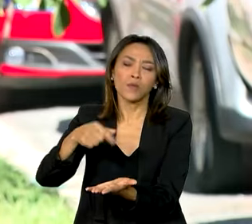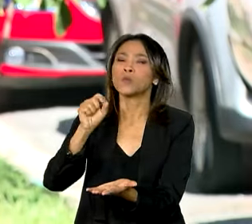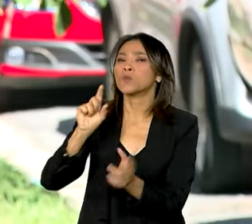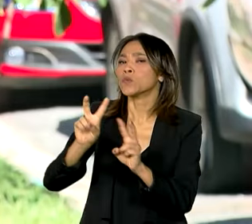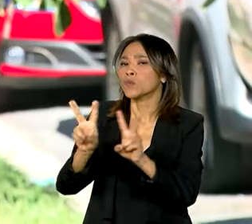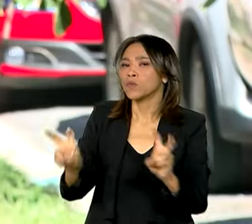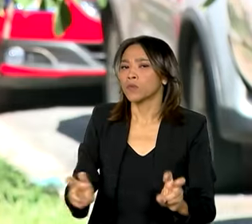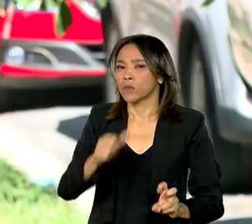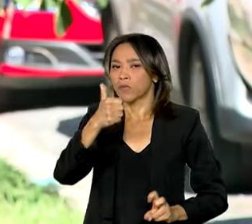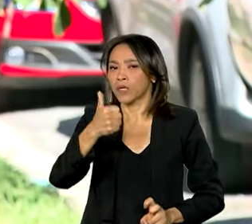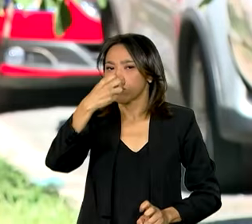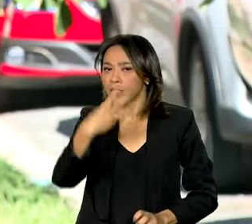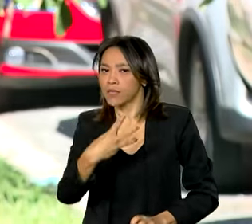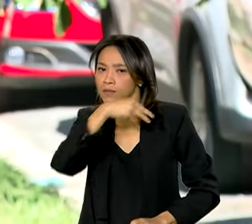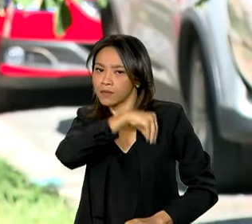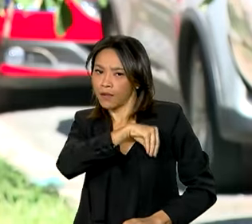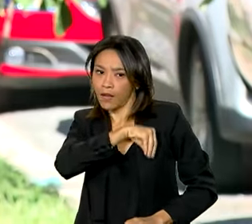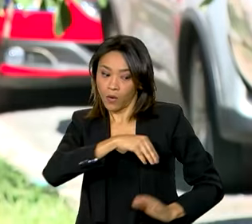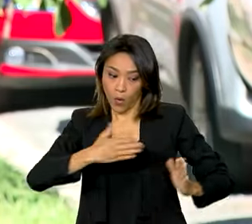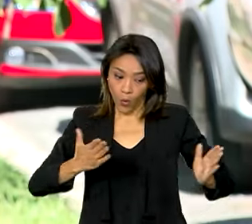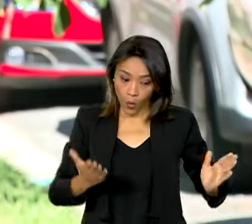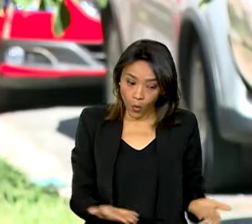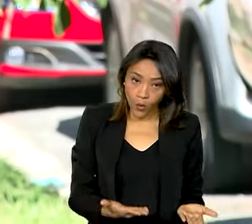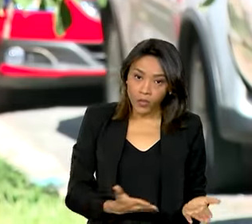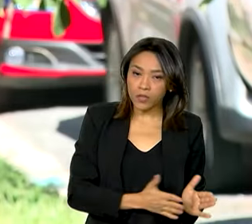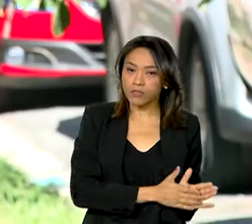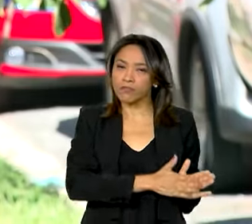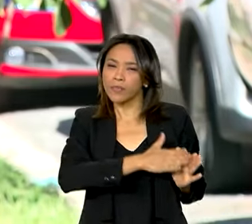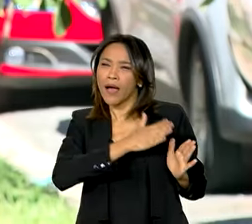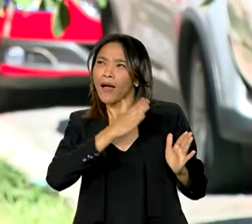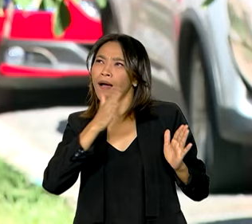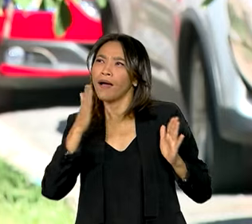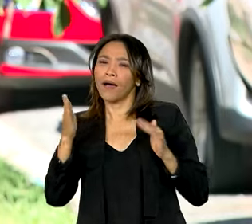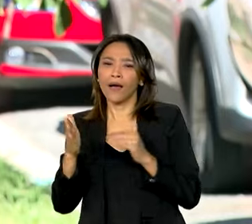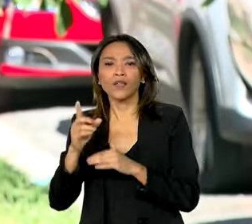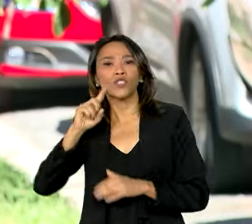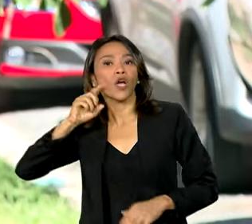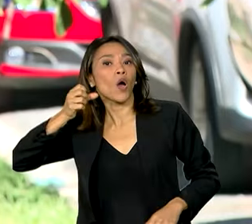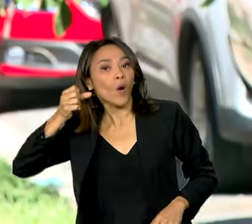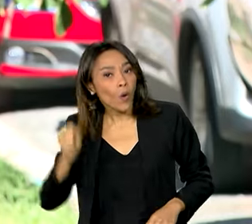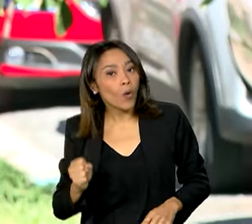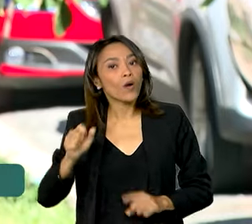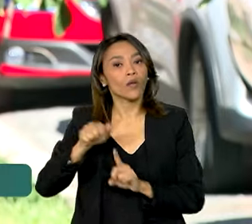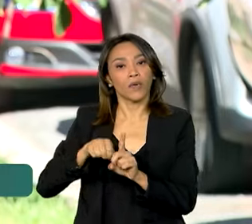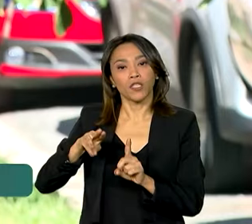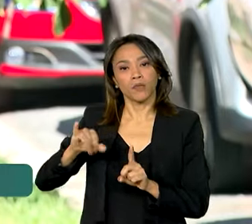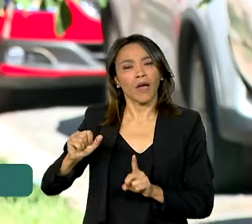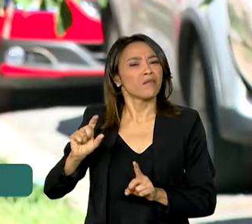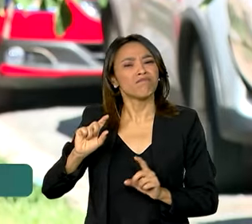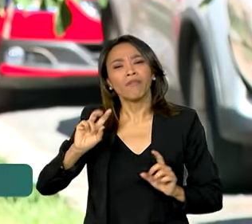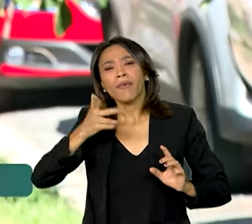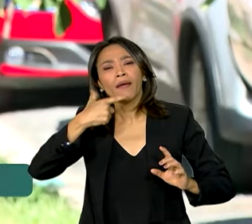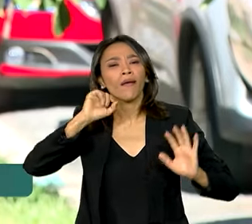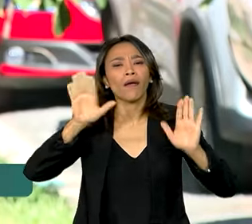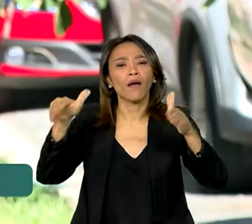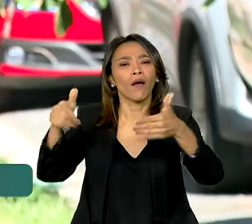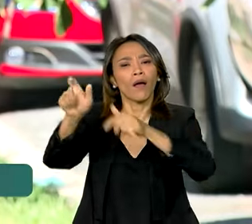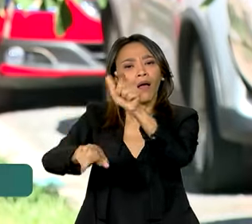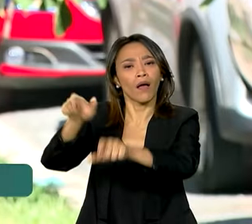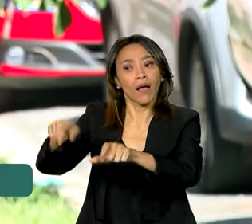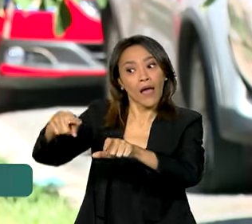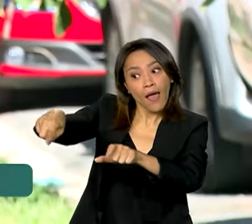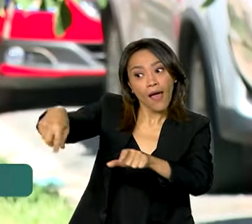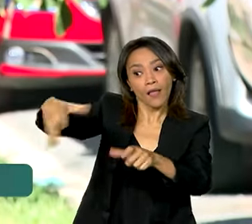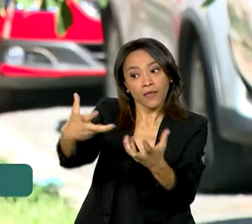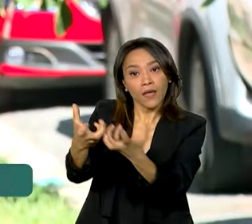13º vai ocorrer entre hoje e o próximo dia 8 de maio. Isso para aquelas pessoas que recebem até